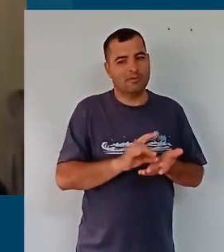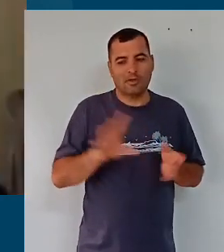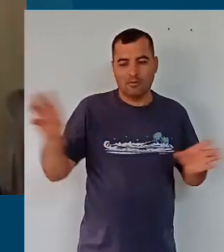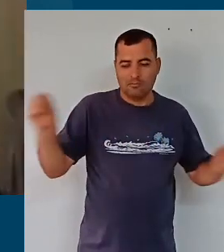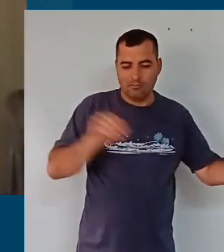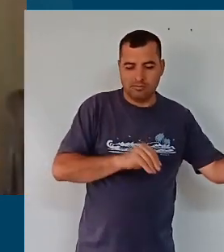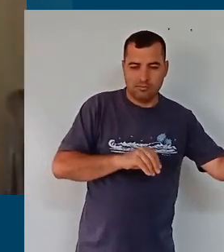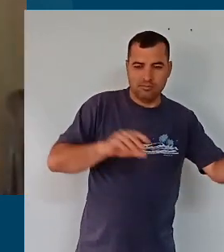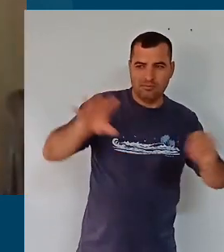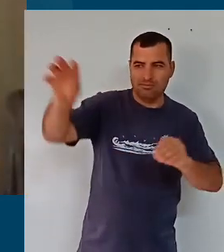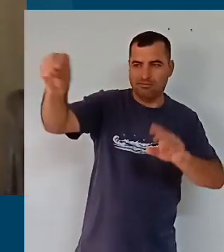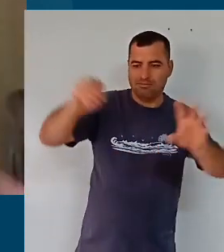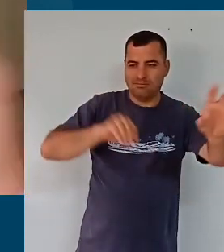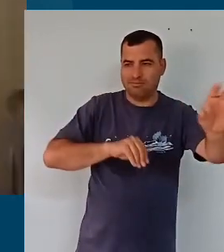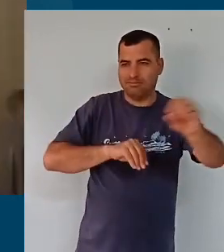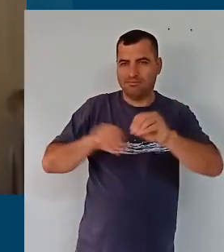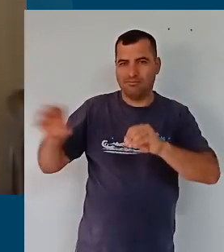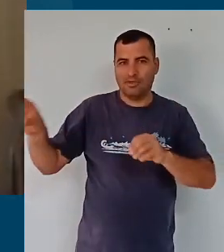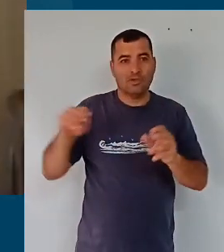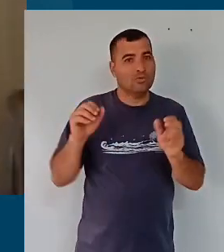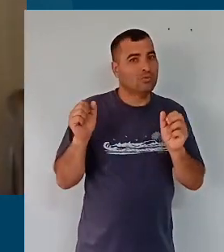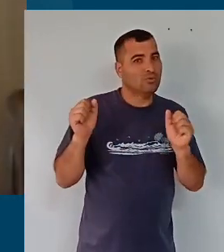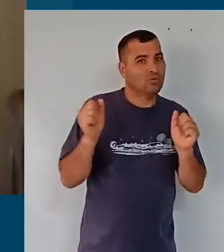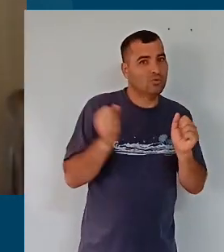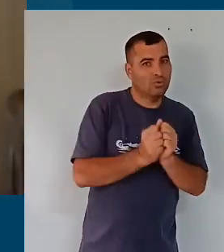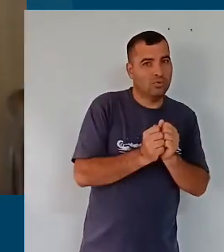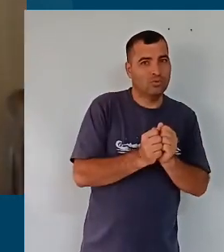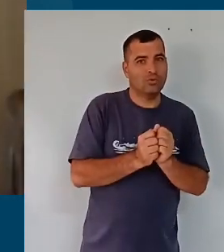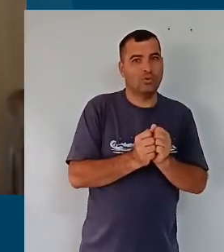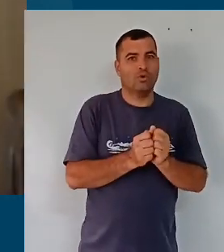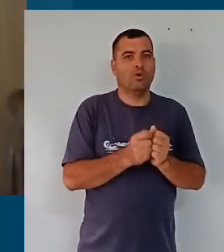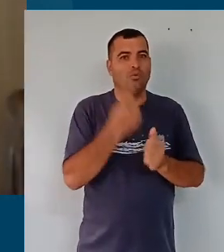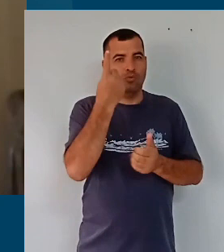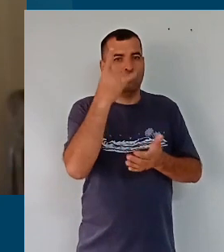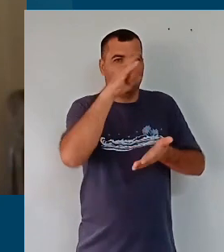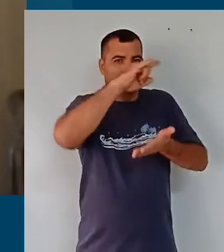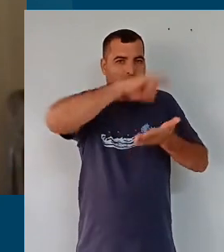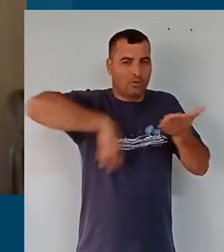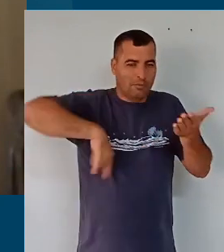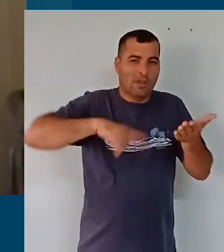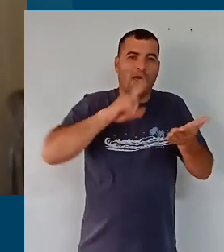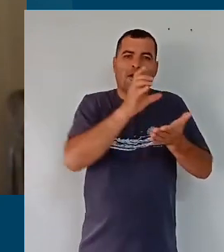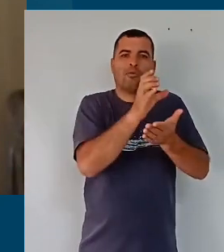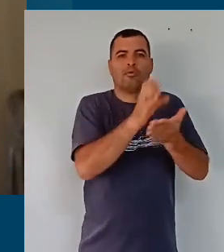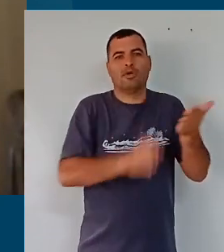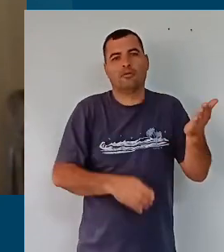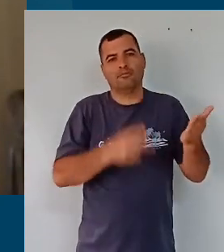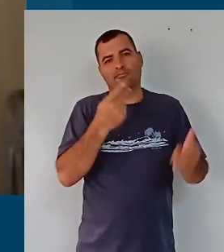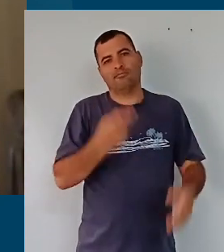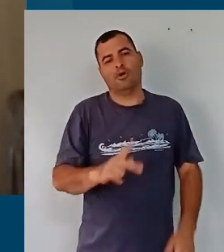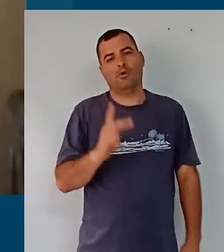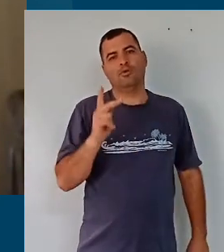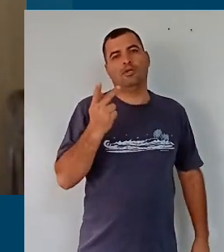centralização de todas as ideias desses documentos num documento que é o currículo municipal.